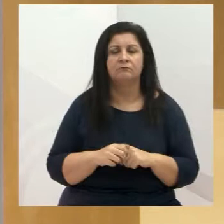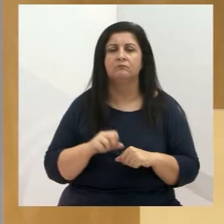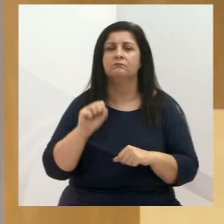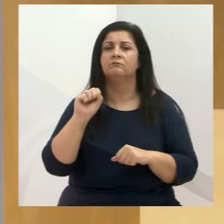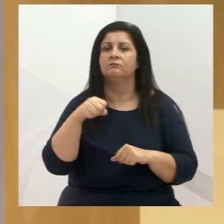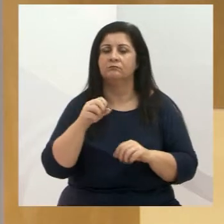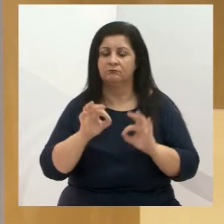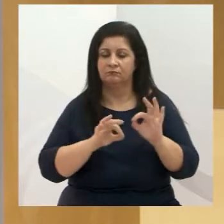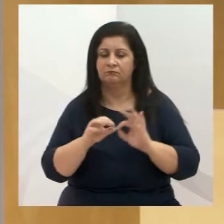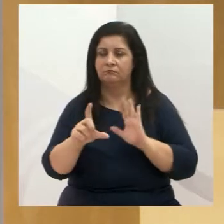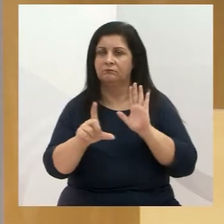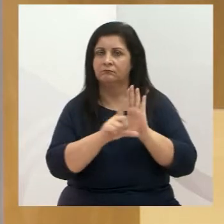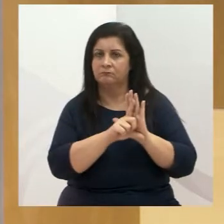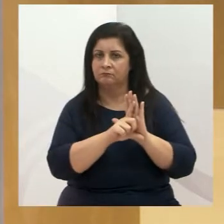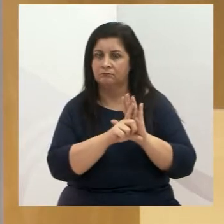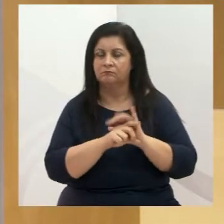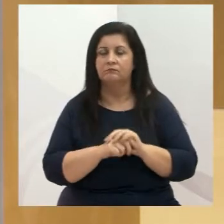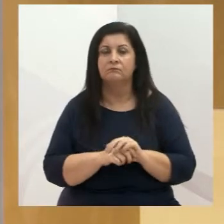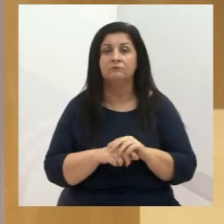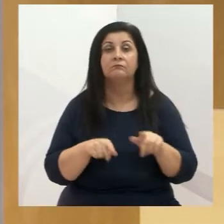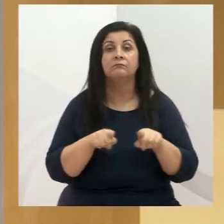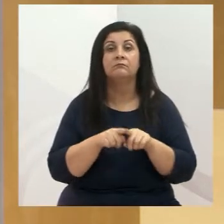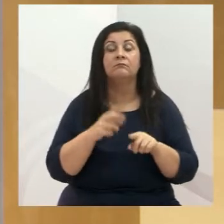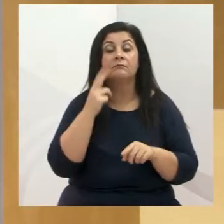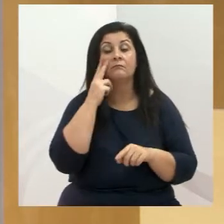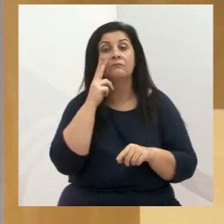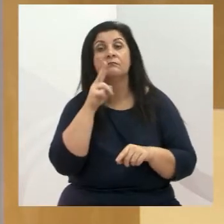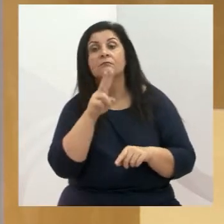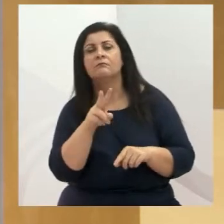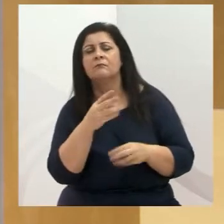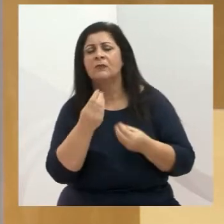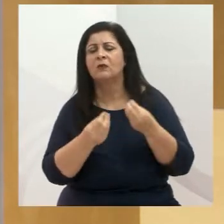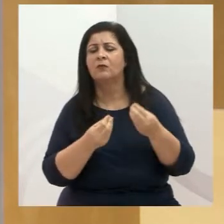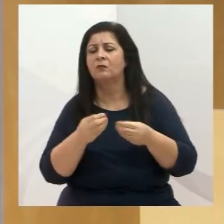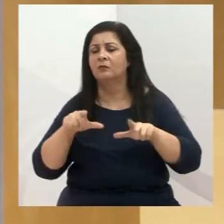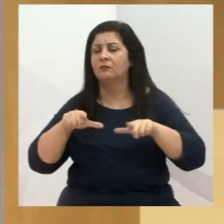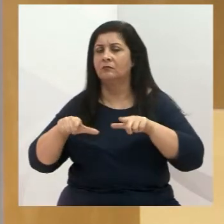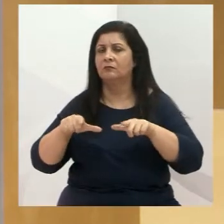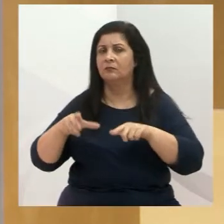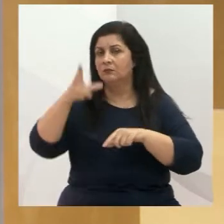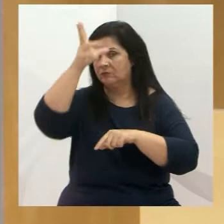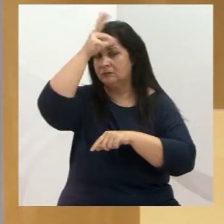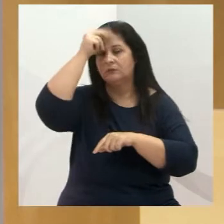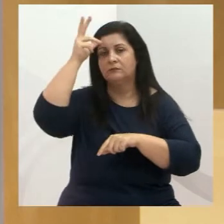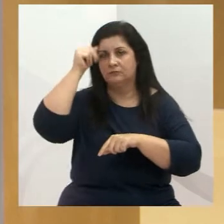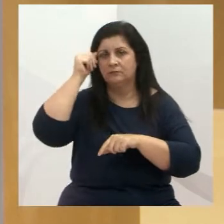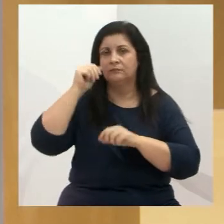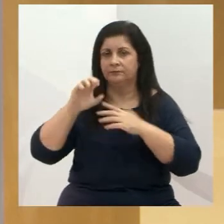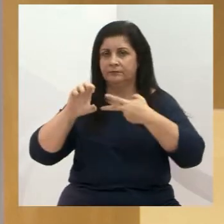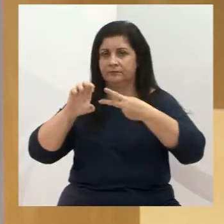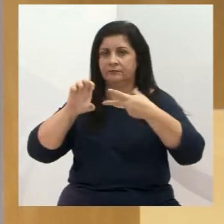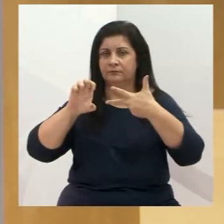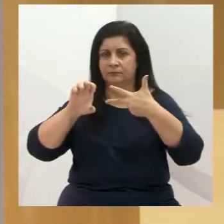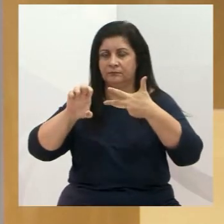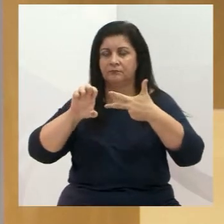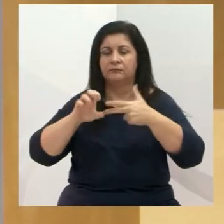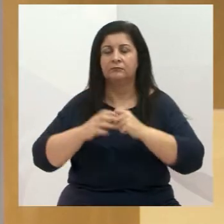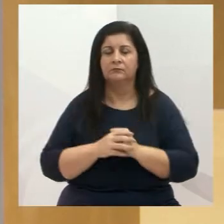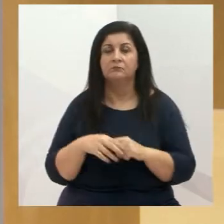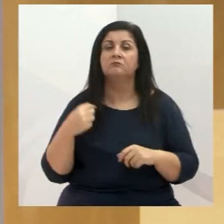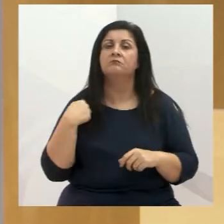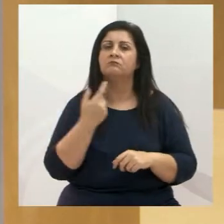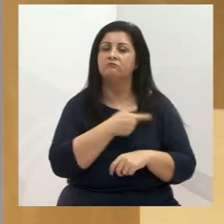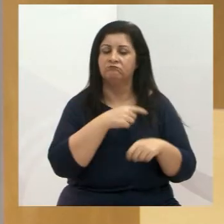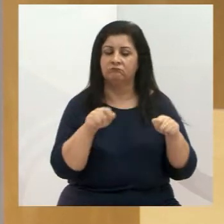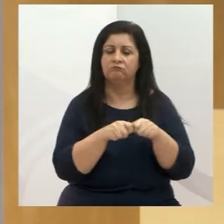legislar e verificar como estão sendo os atos do Executivo. E nós estamos fazendo